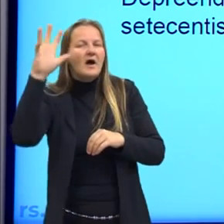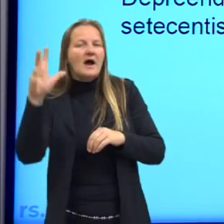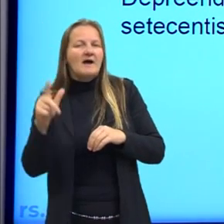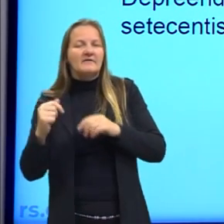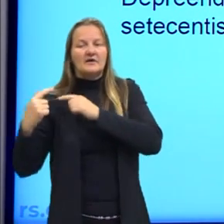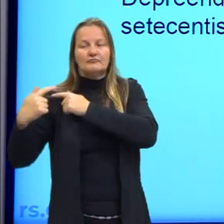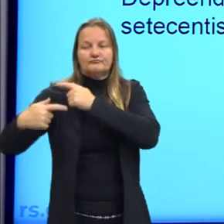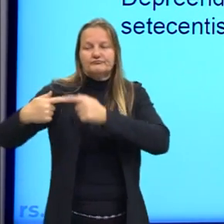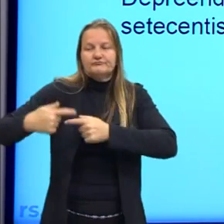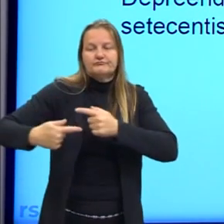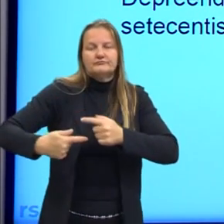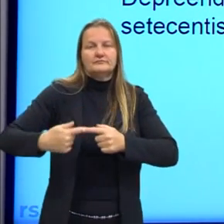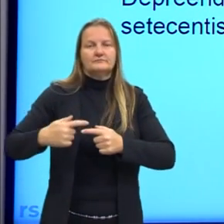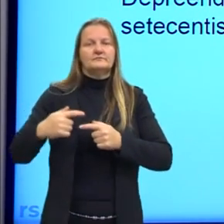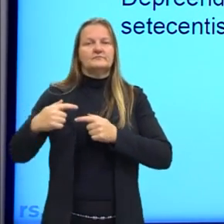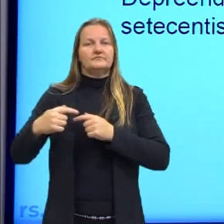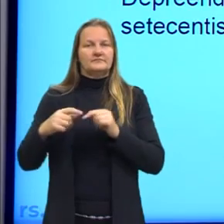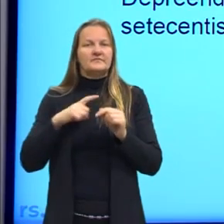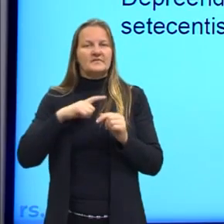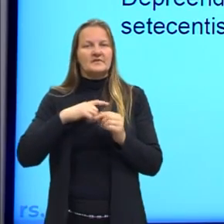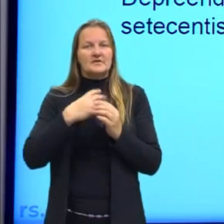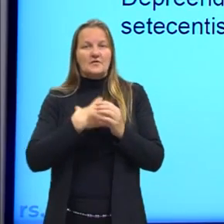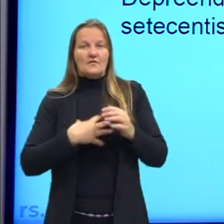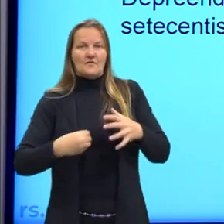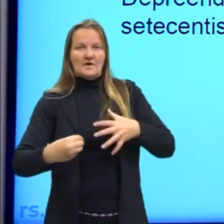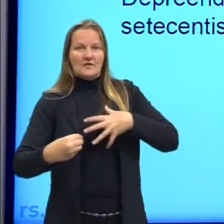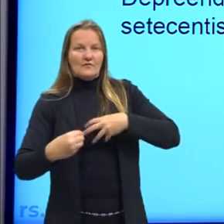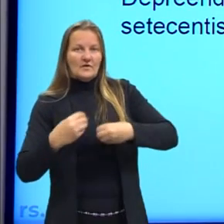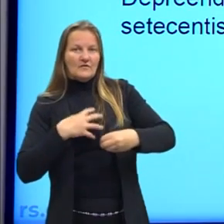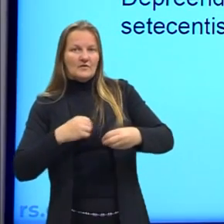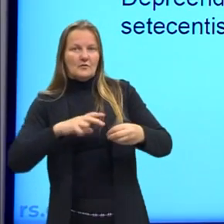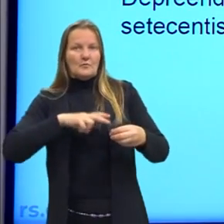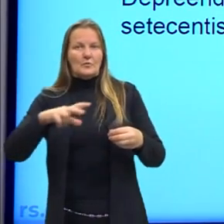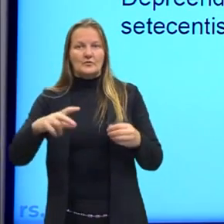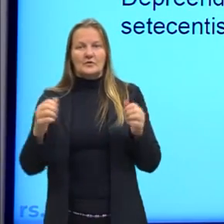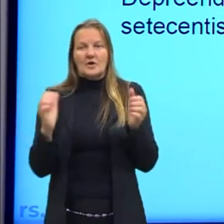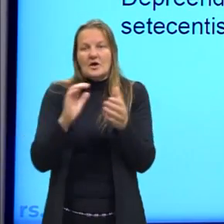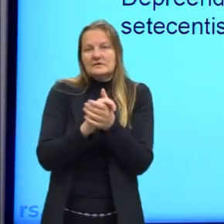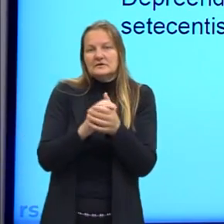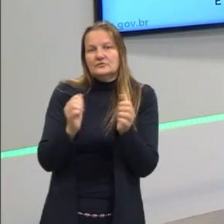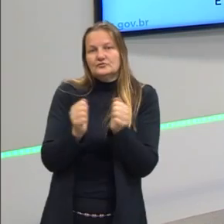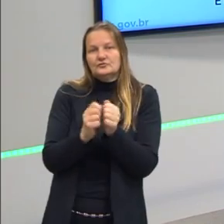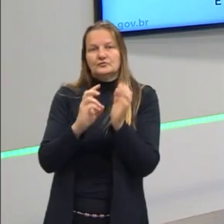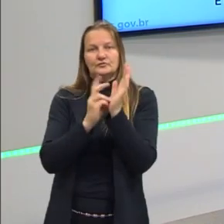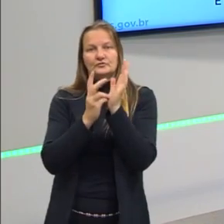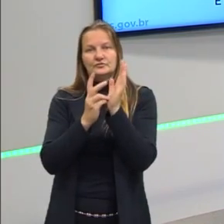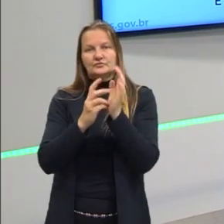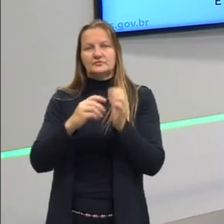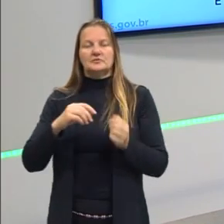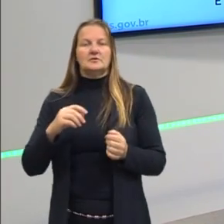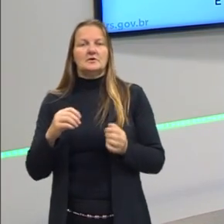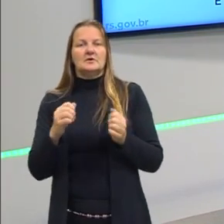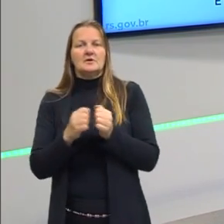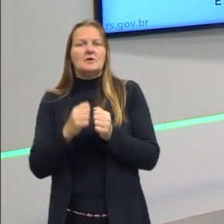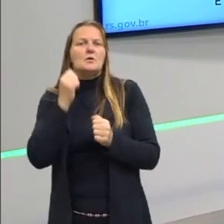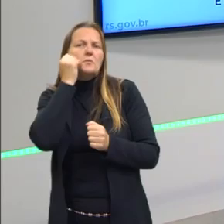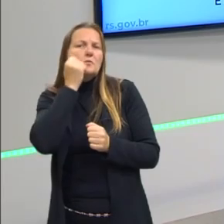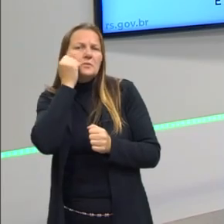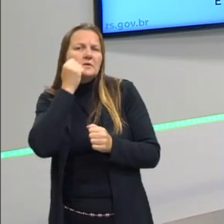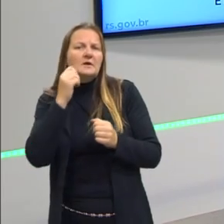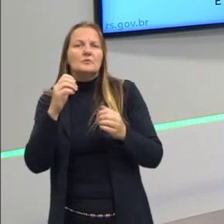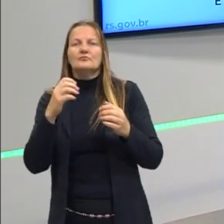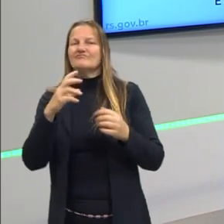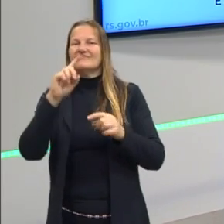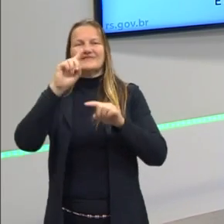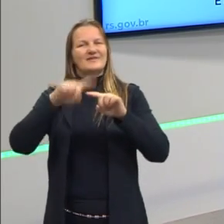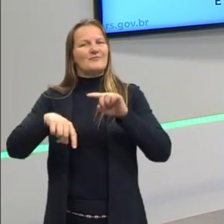descendente destes, mesmo que fosse filho de português com indígenas ou com pessoas negras, essa